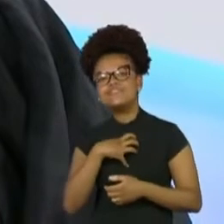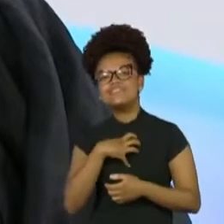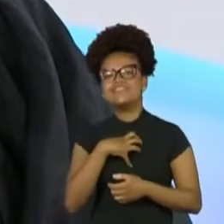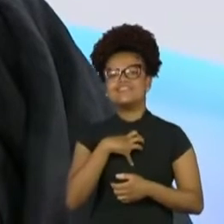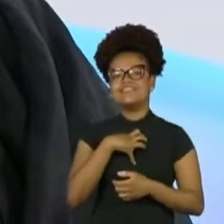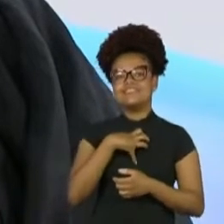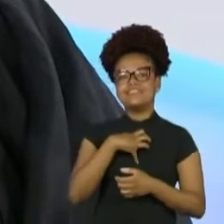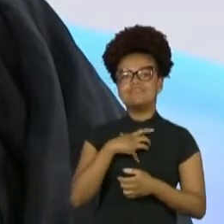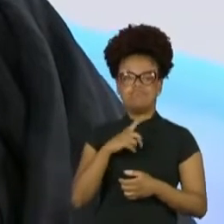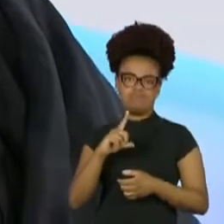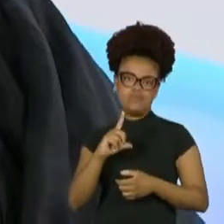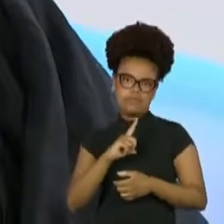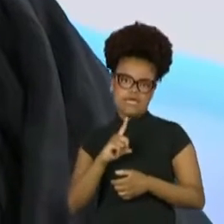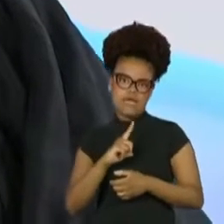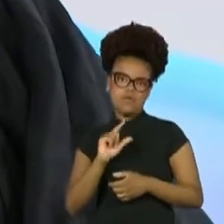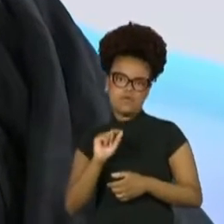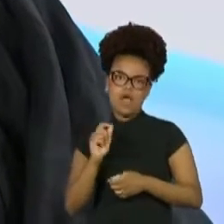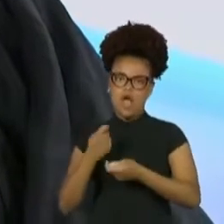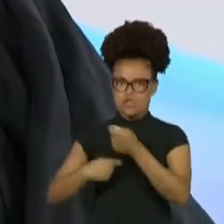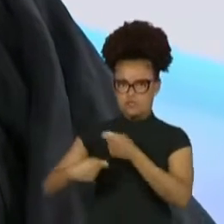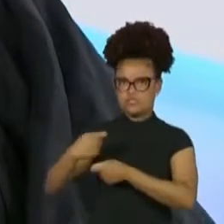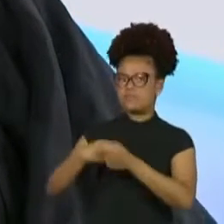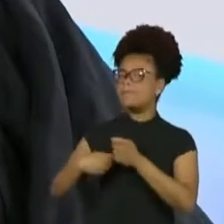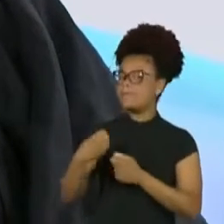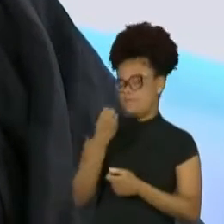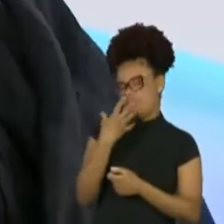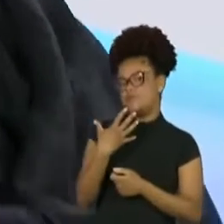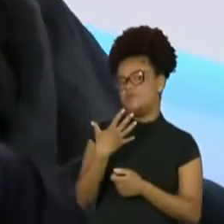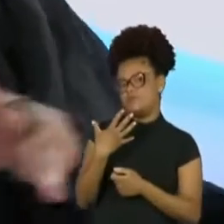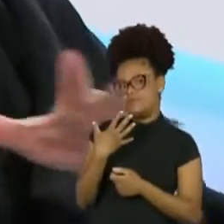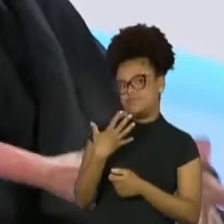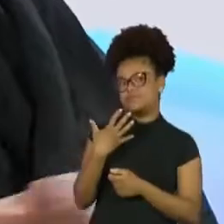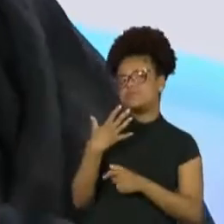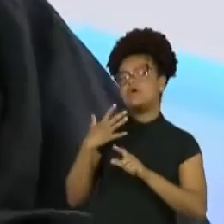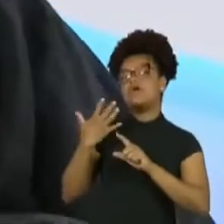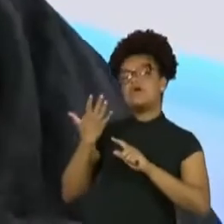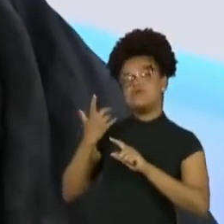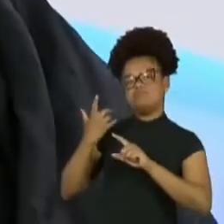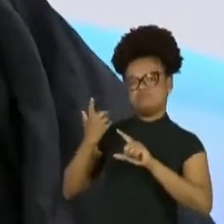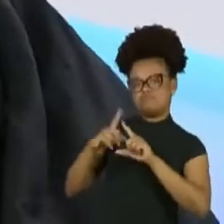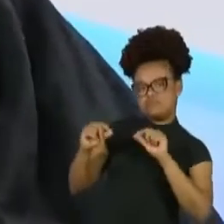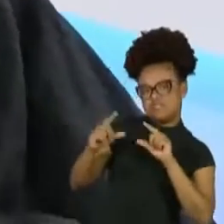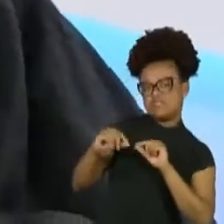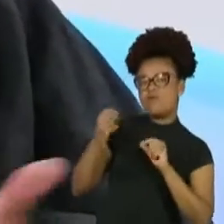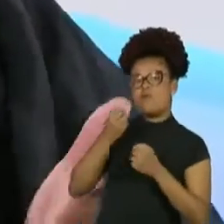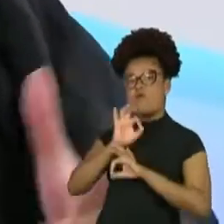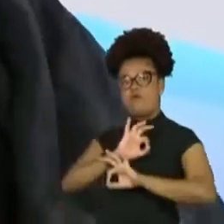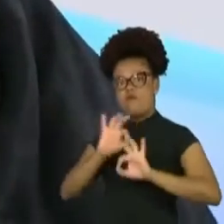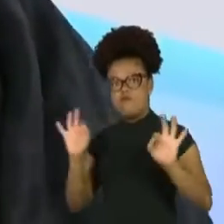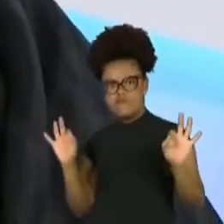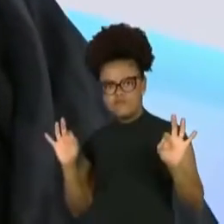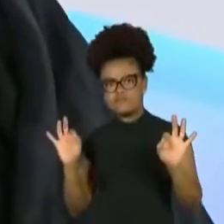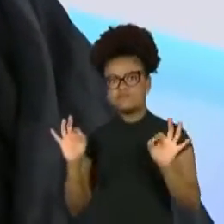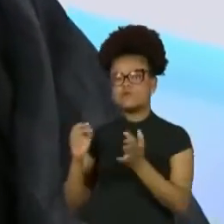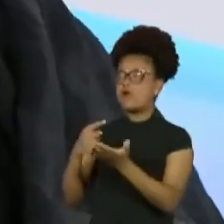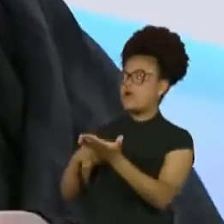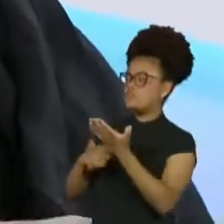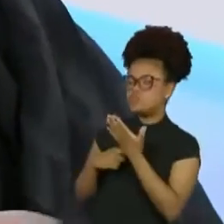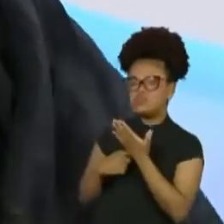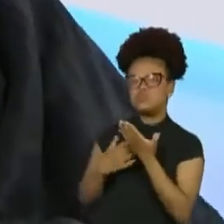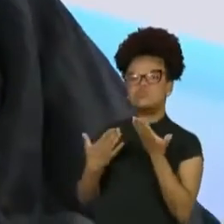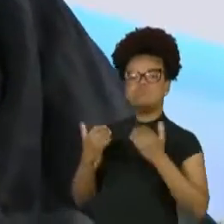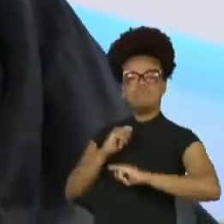bom empresário e eu estou sempre sendo muito divulgada em todas as